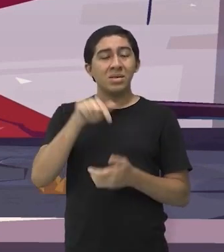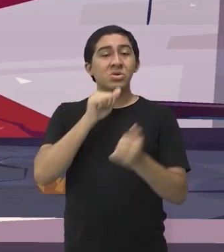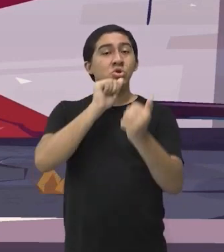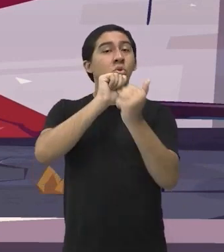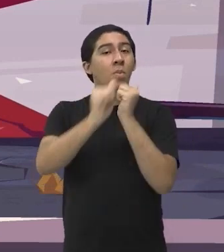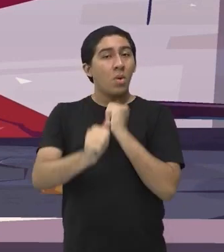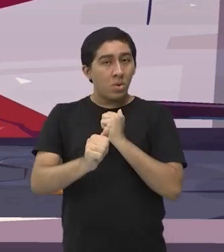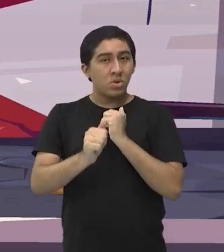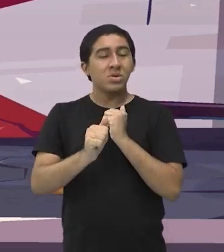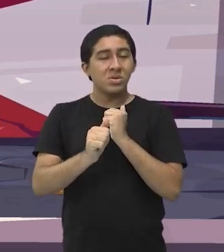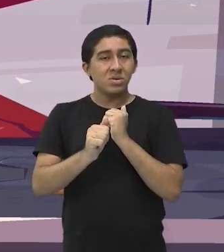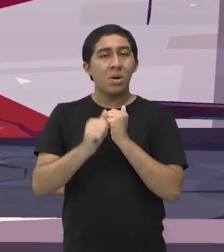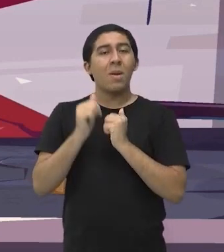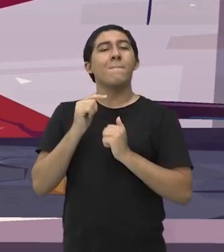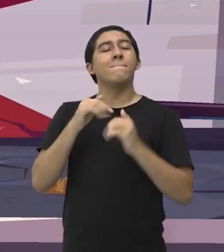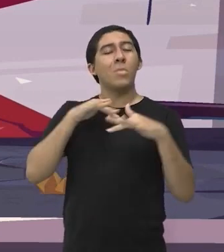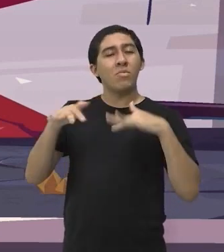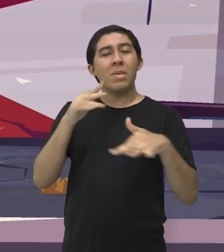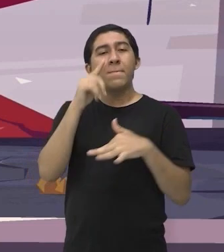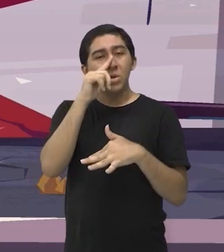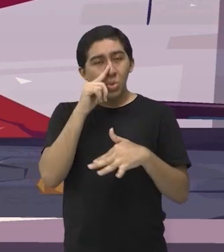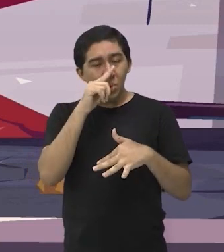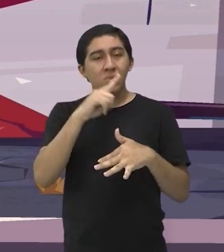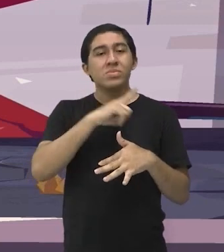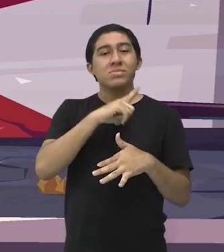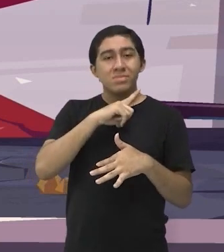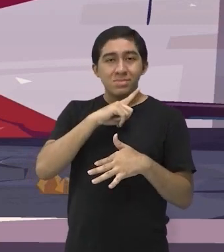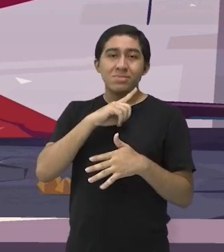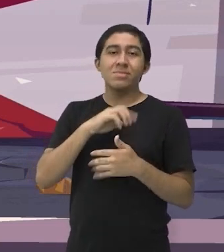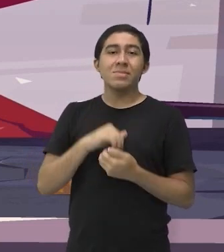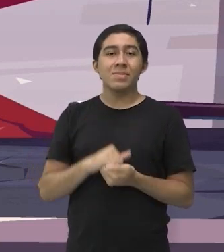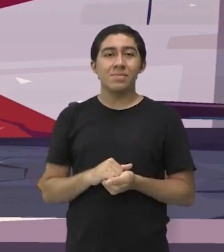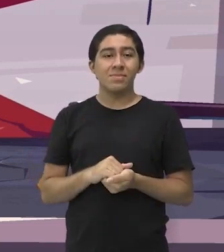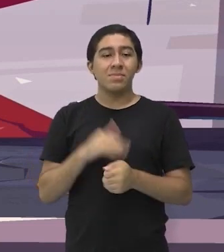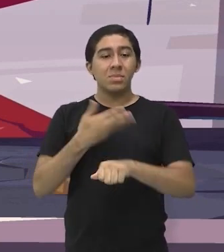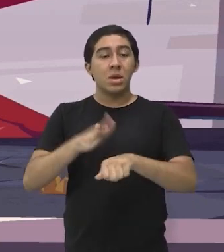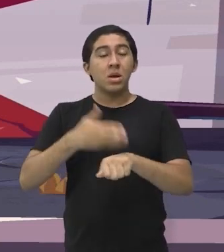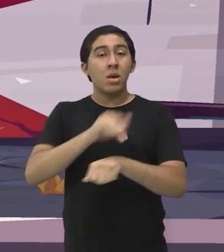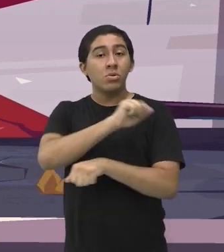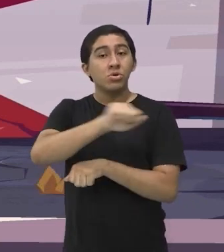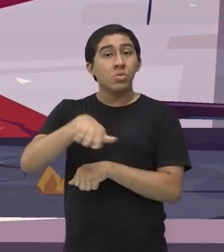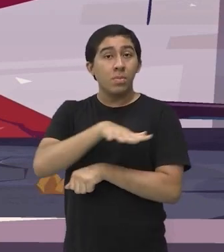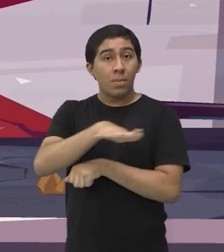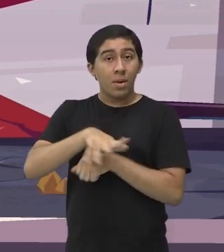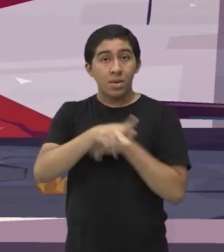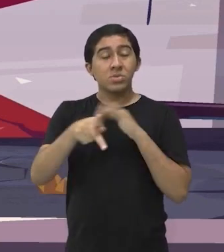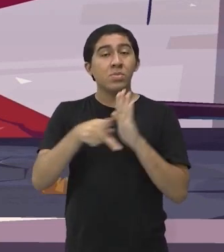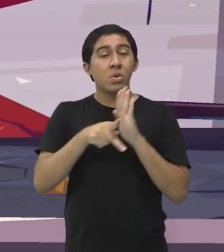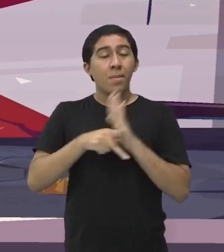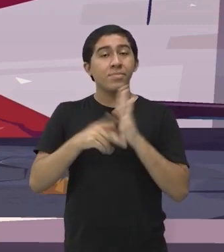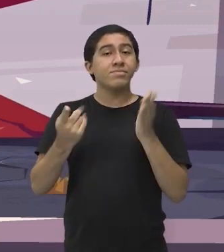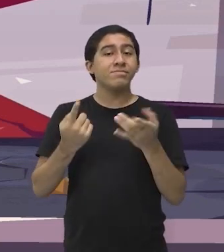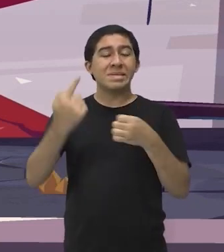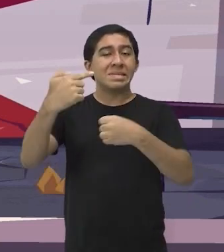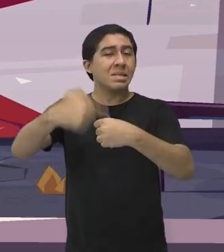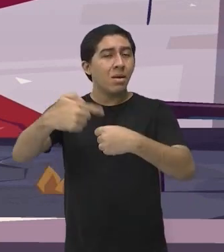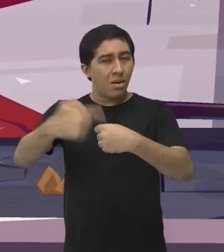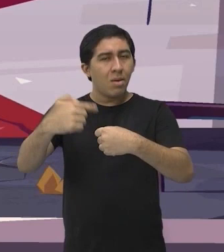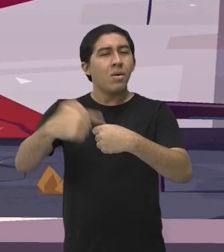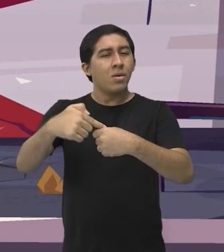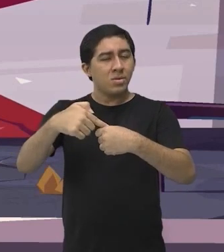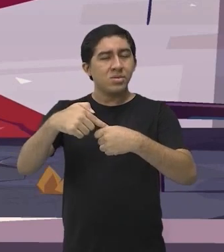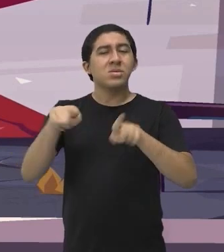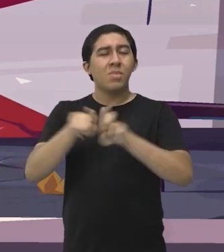de aventura em meio urbano. São aqueles praticados ali no ambiente, na cidade mesmo, né?